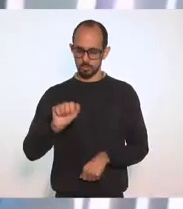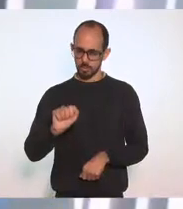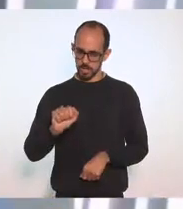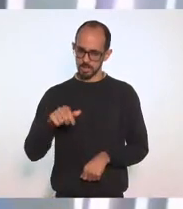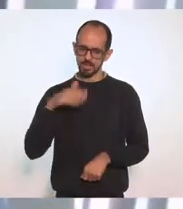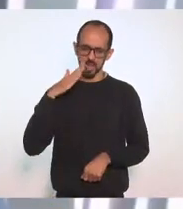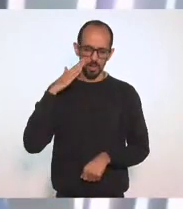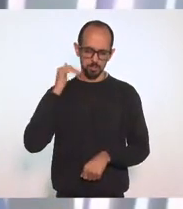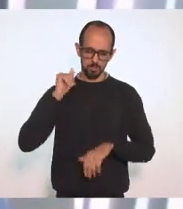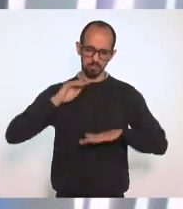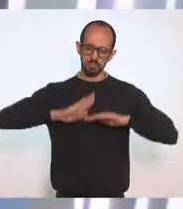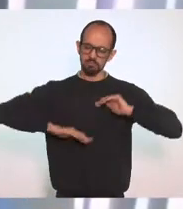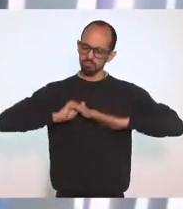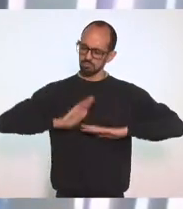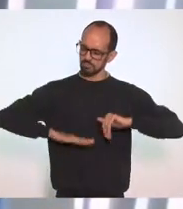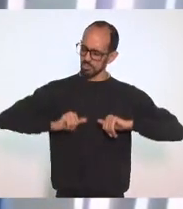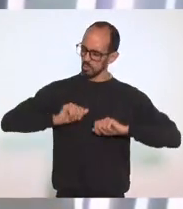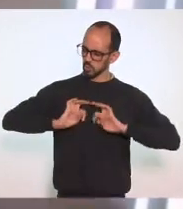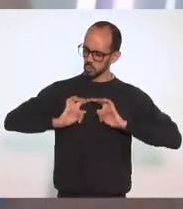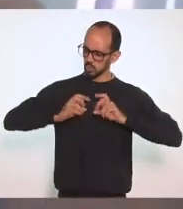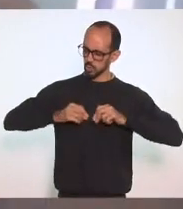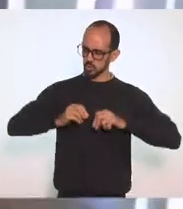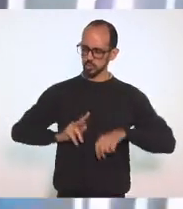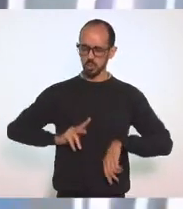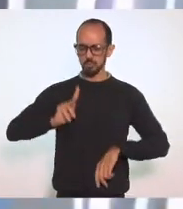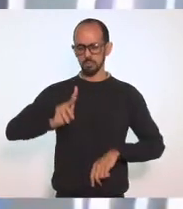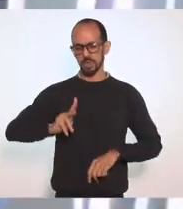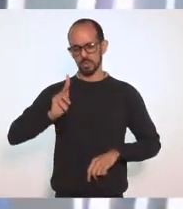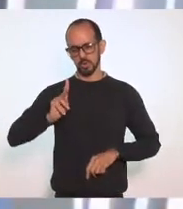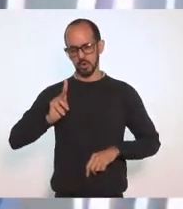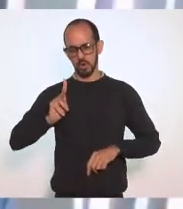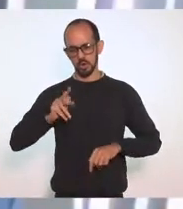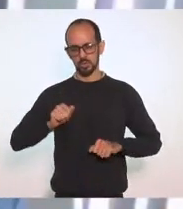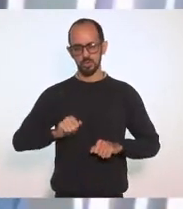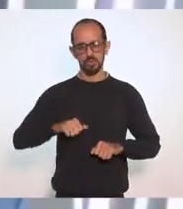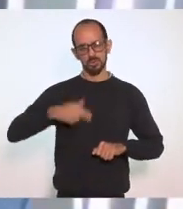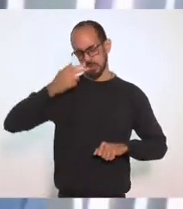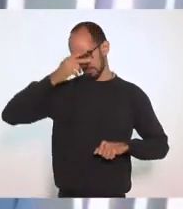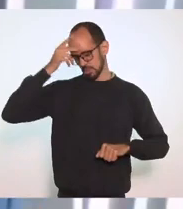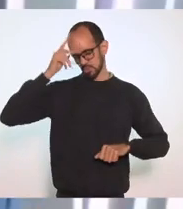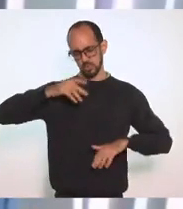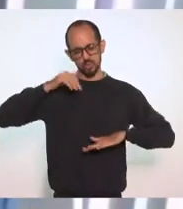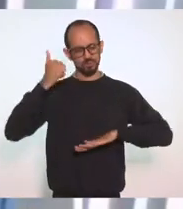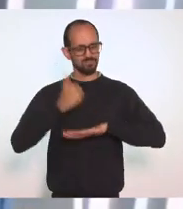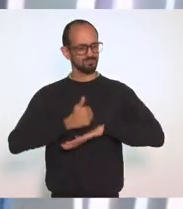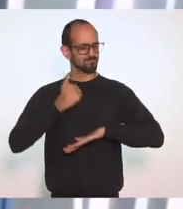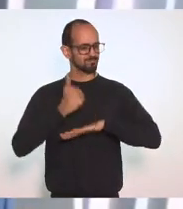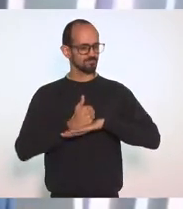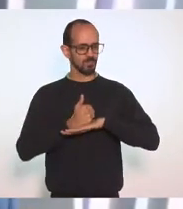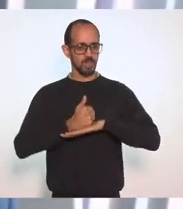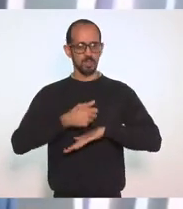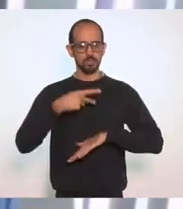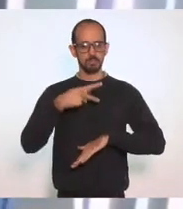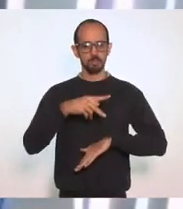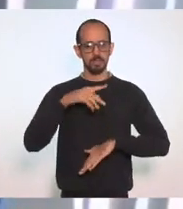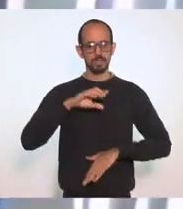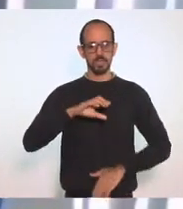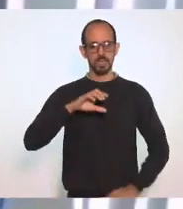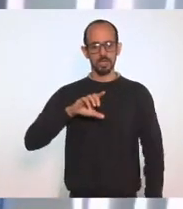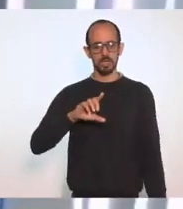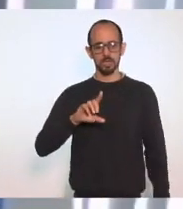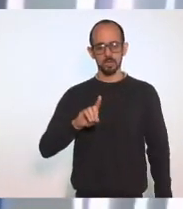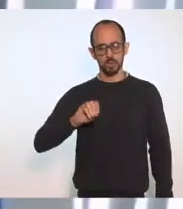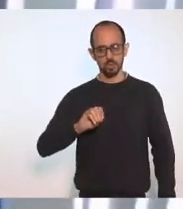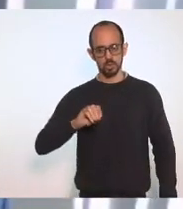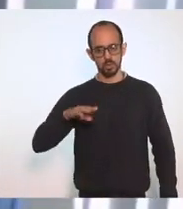sobre a gestão estatal do petróleo, sobre a soberania nacional, no quadro dos mais qualificados do Partido Comunista do Brasil, do PCdoB. Então, queria